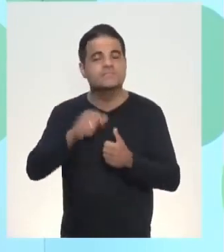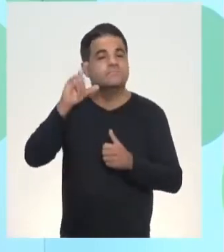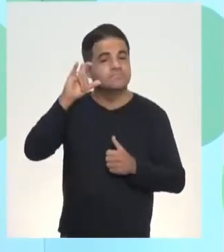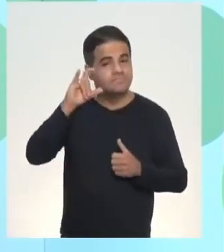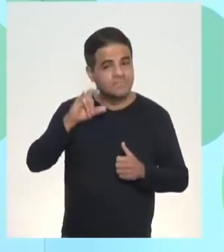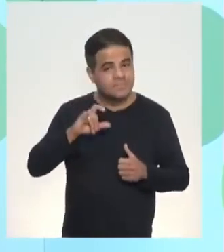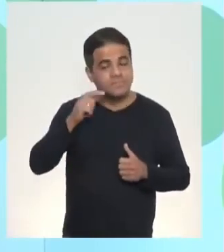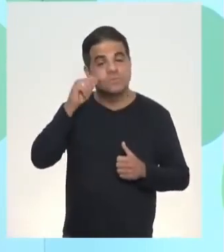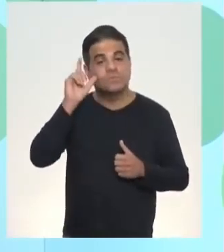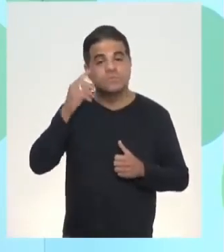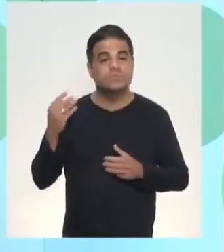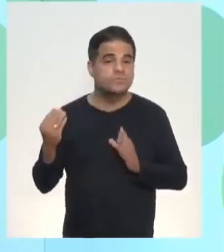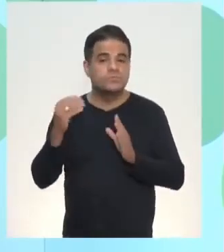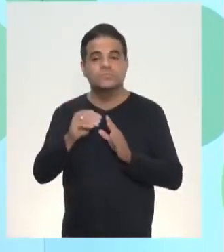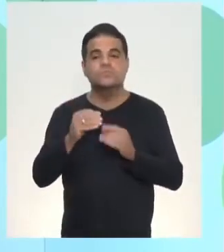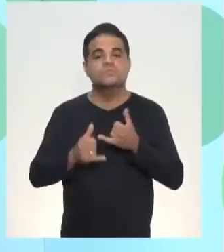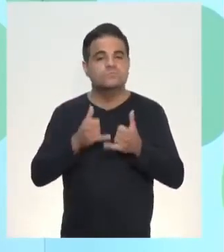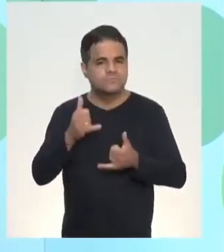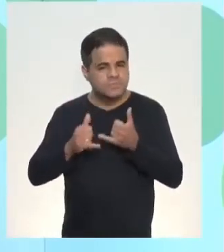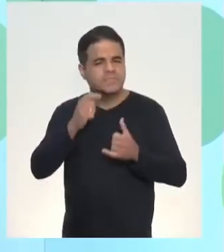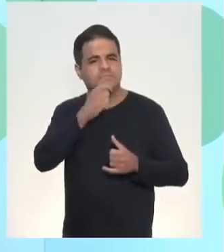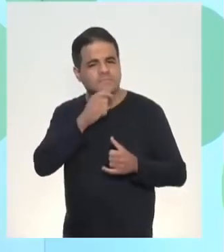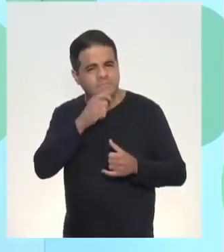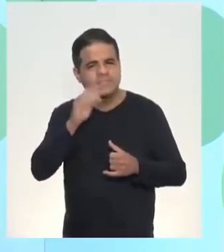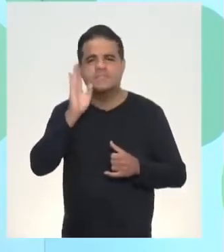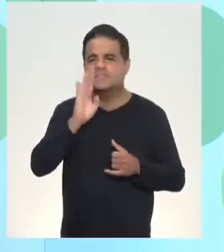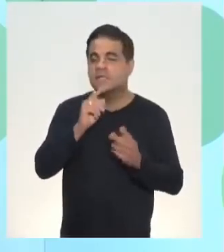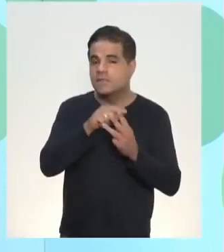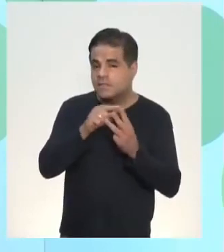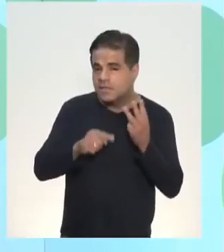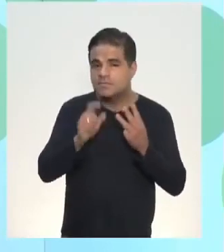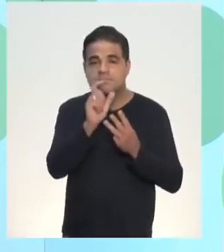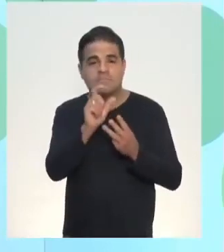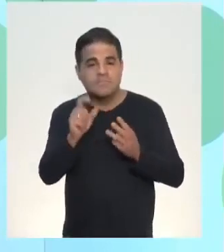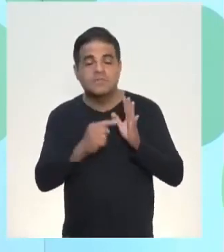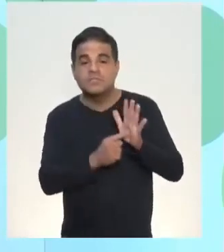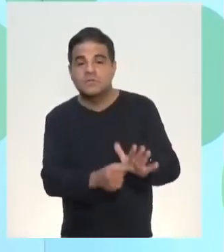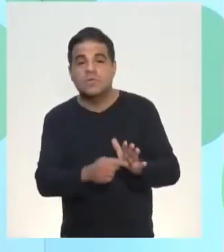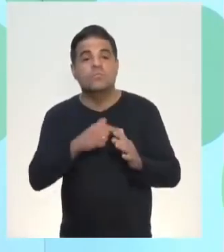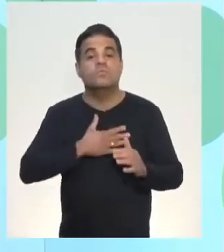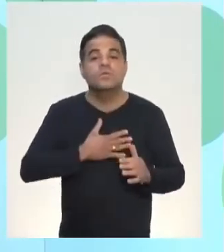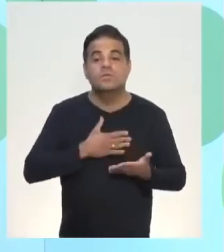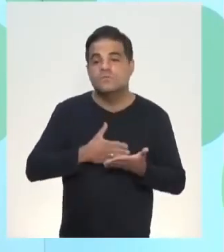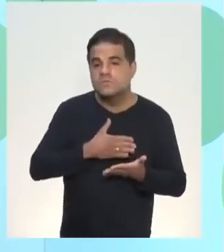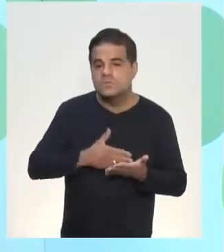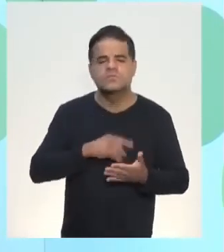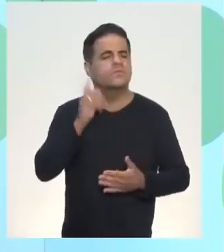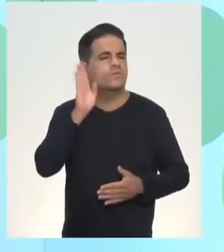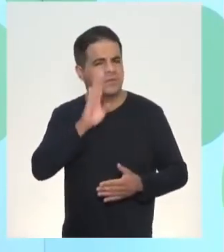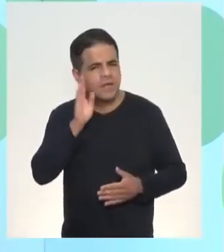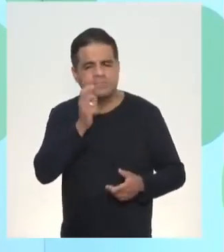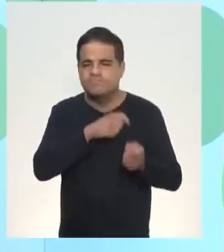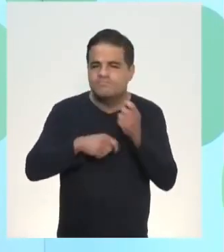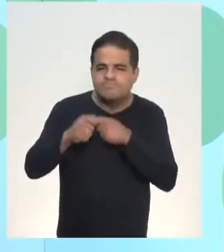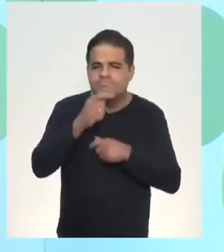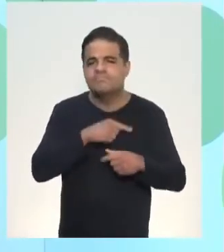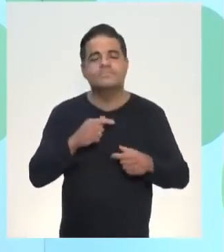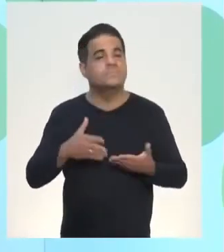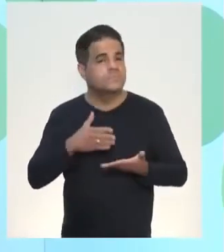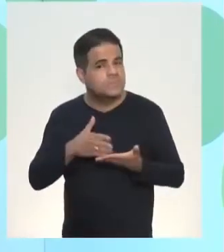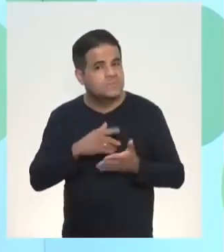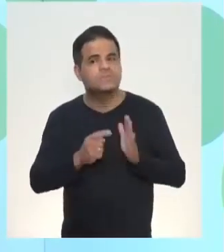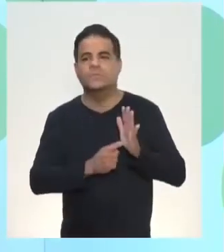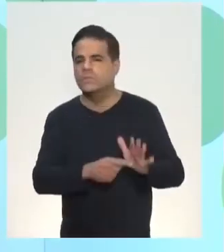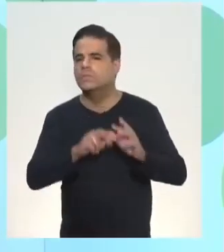Ontem, por exemplo, nós postamos uma brincadeira bem divertida, para você com três palavras indicar um livro que você gosta para caramba. Foi bem divertido, estamos rindo para